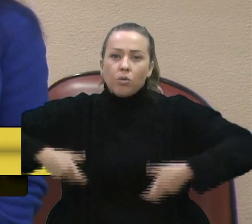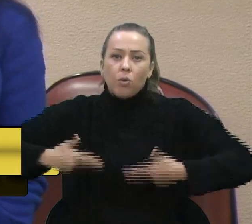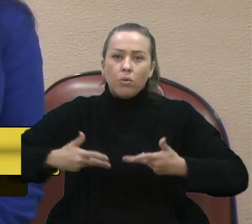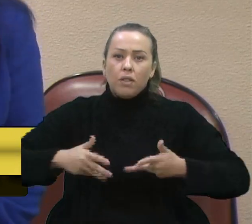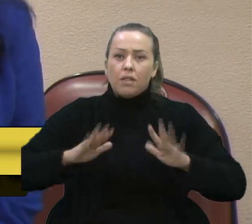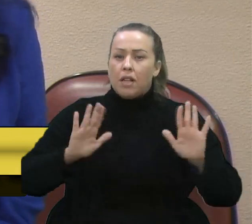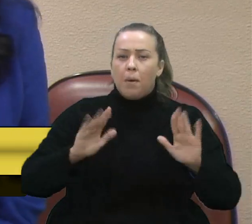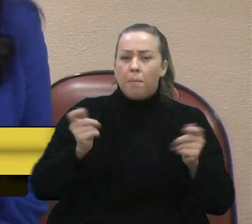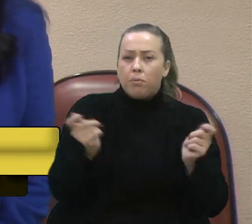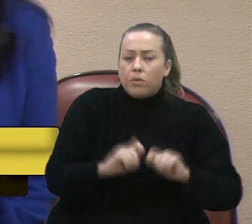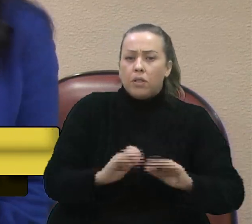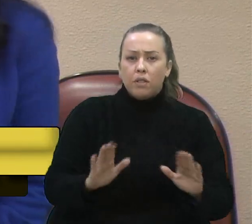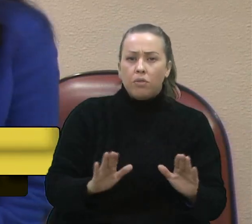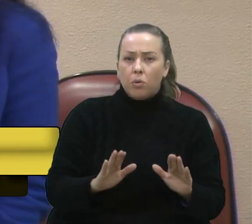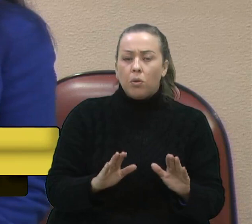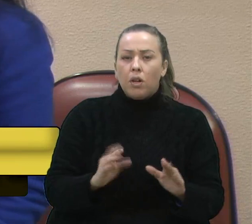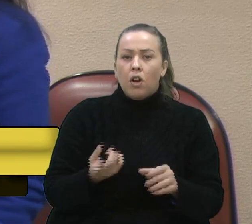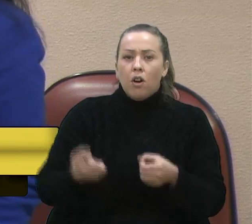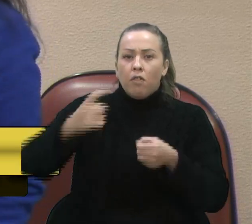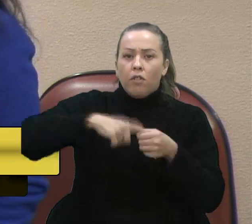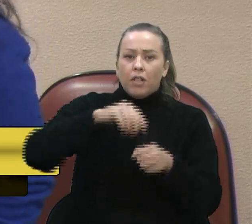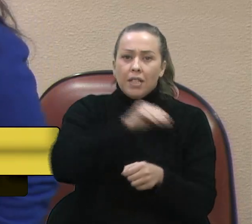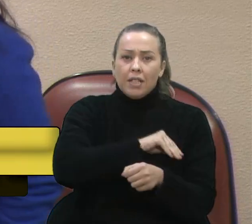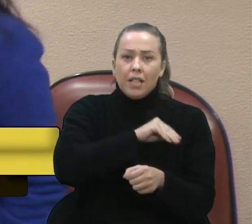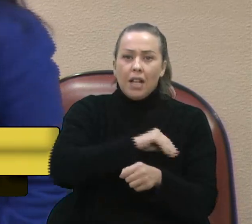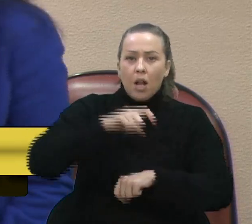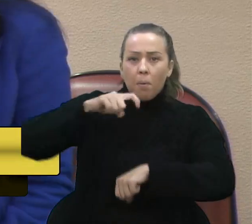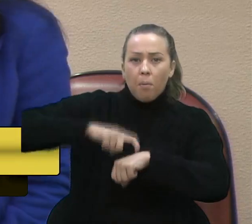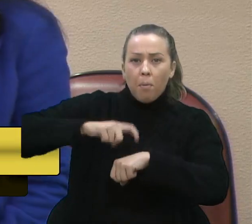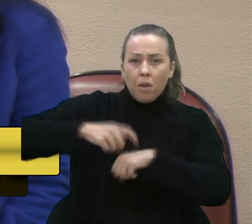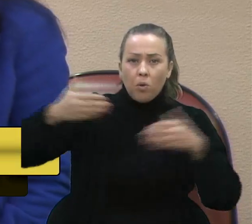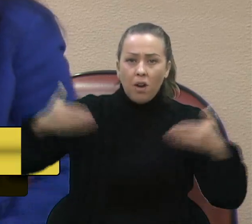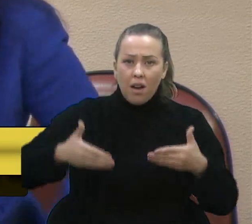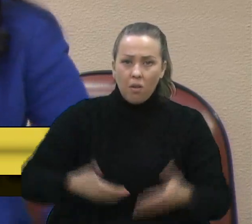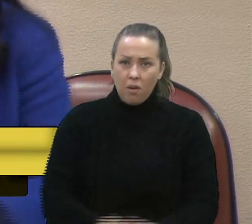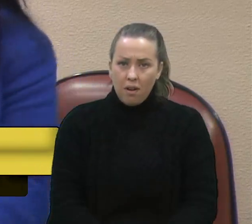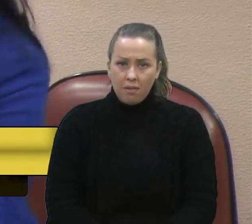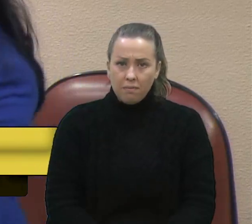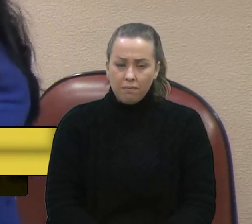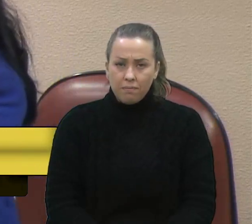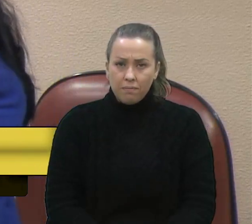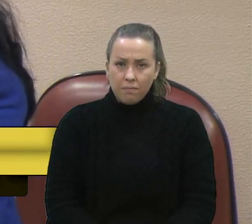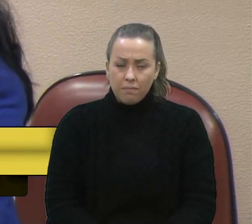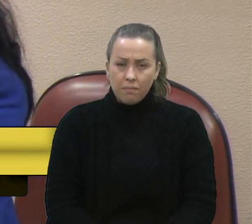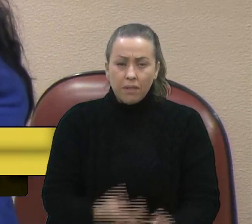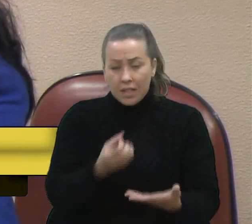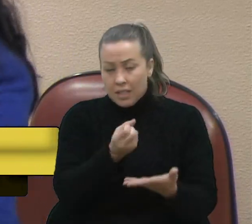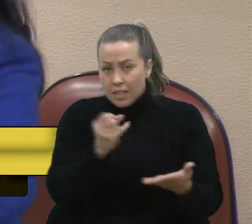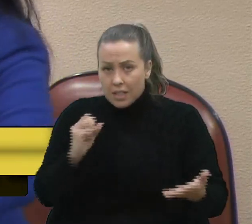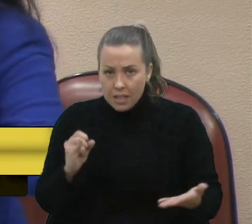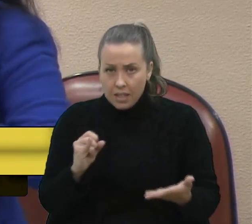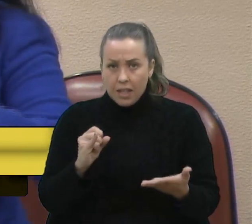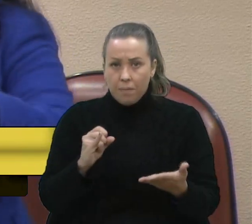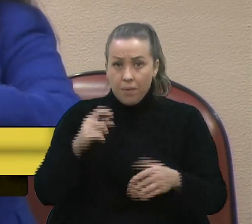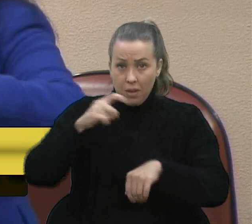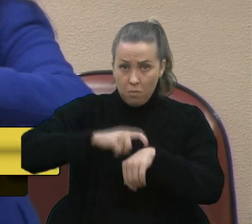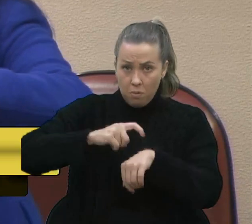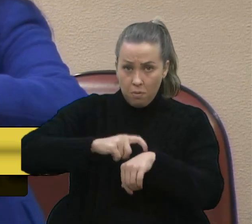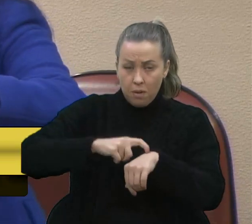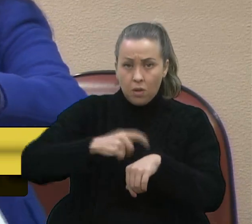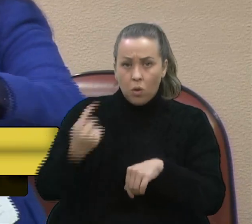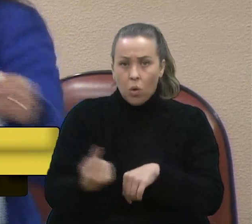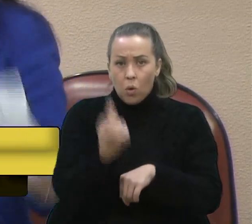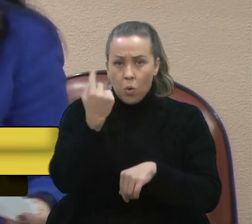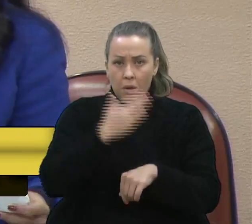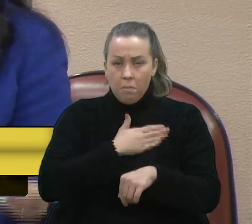é possível a reposição salarial neste momento. Então, se neste momento, um dos meus